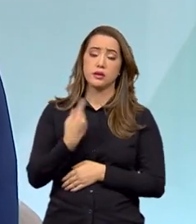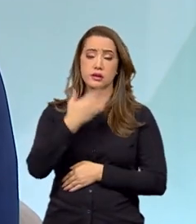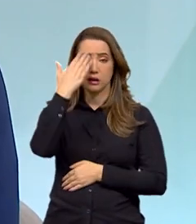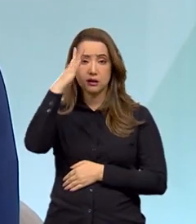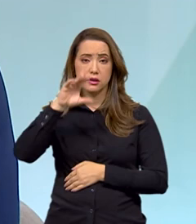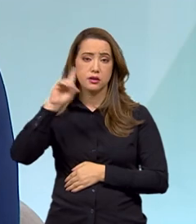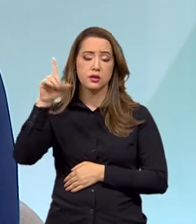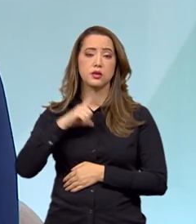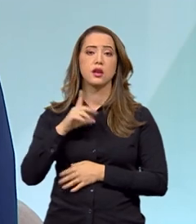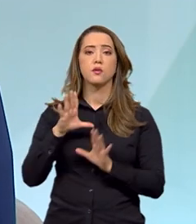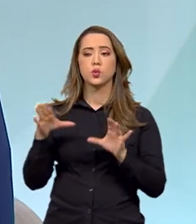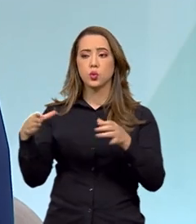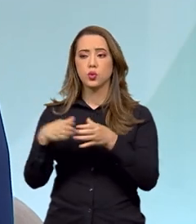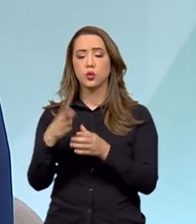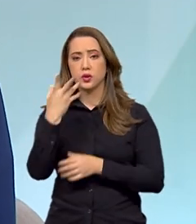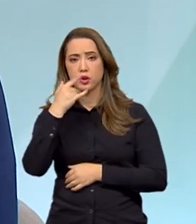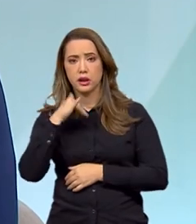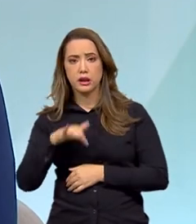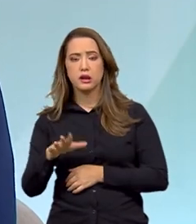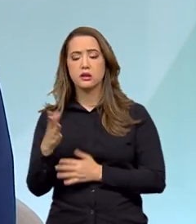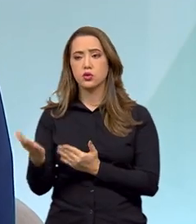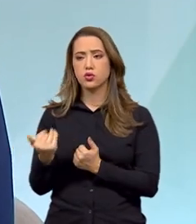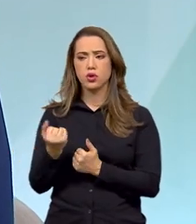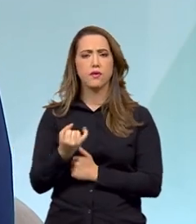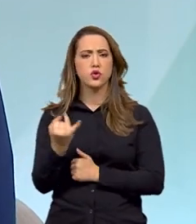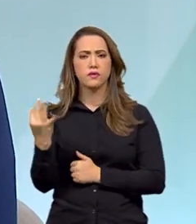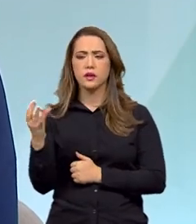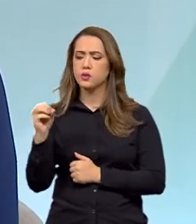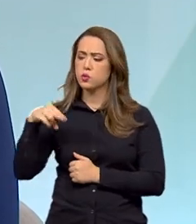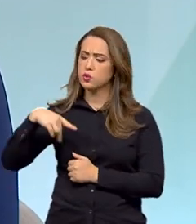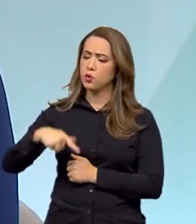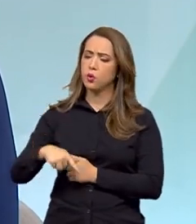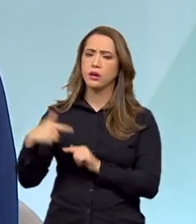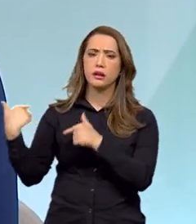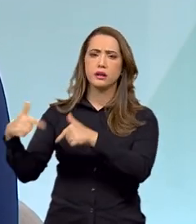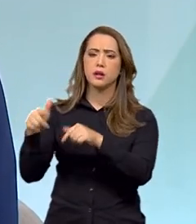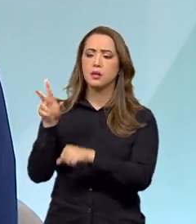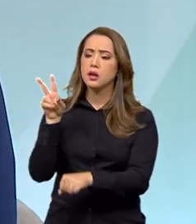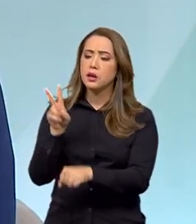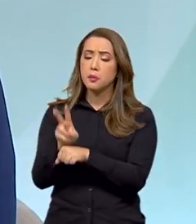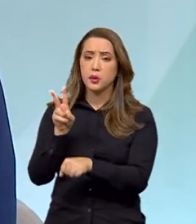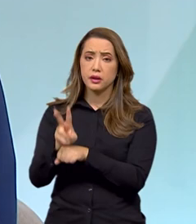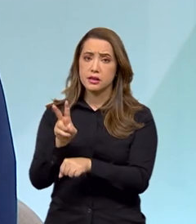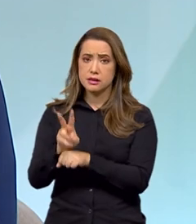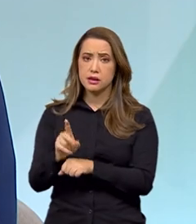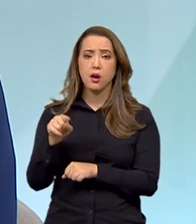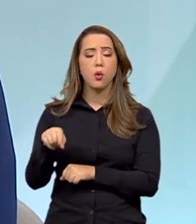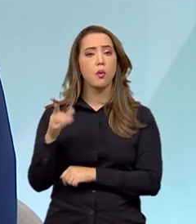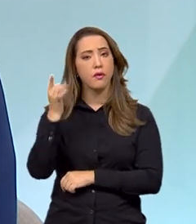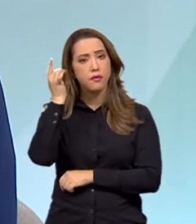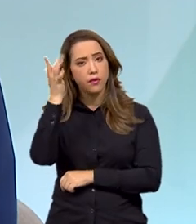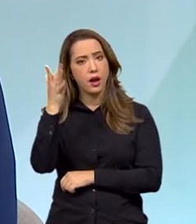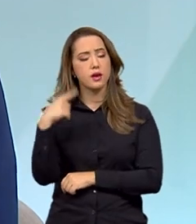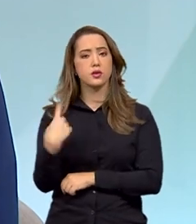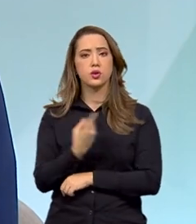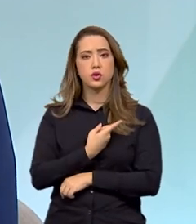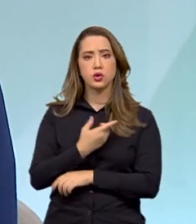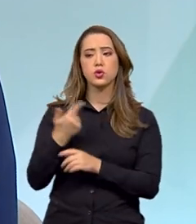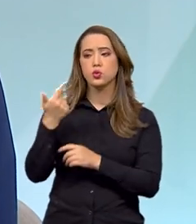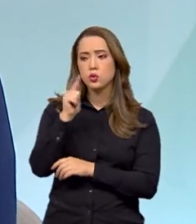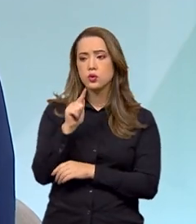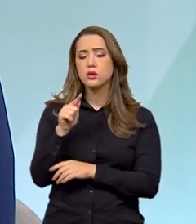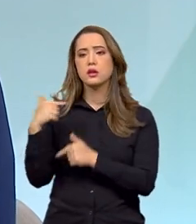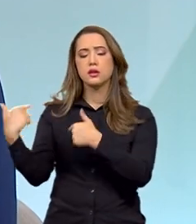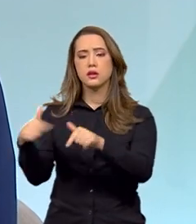infância forte, são milhares de organizações sociais que trabalham na proteção da infância, vai ficar mais fácil nós comunicarmos as